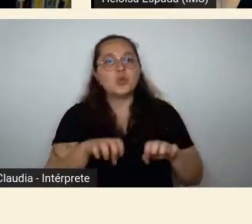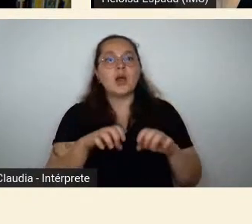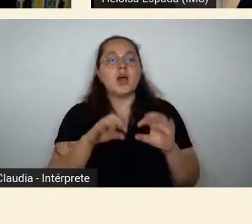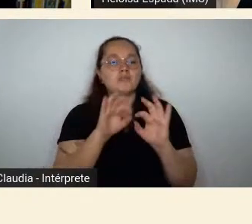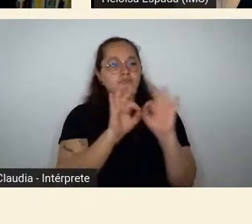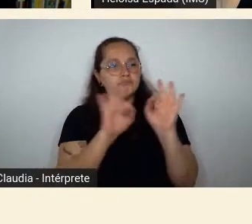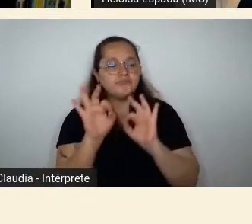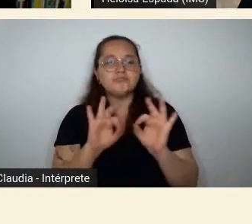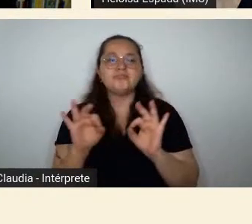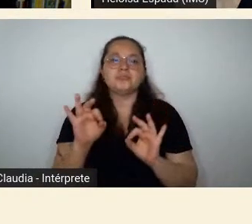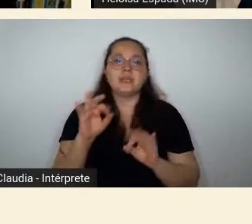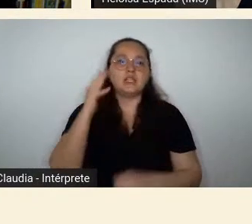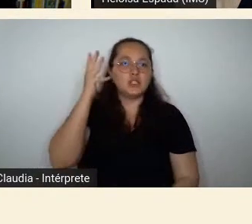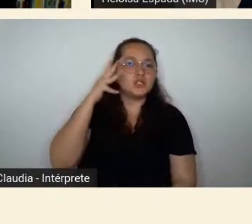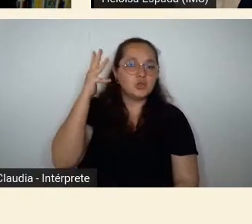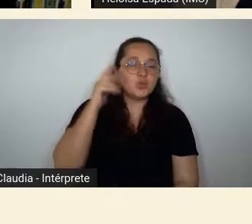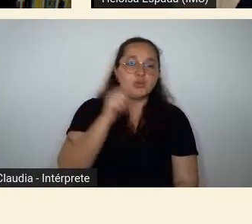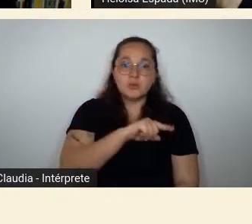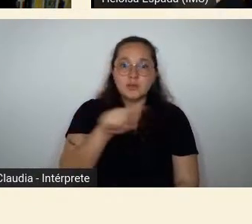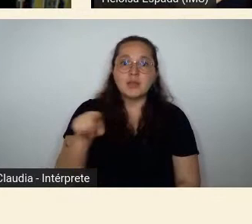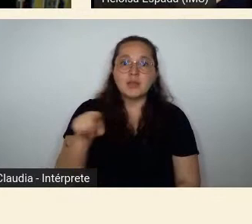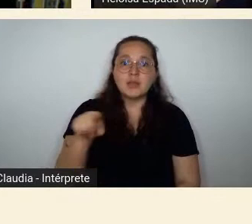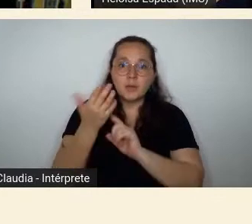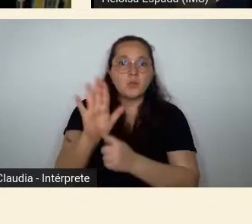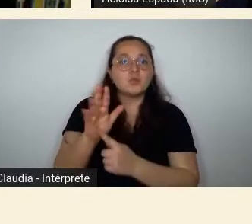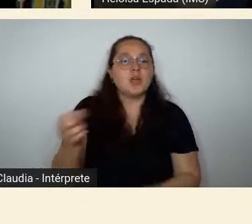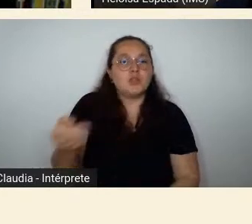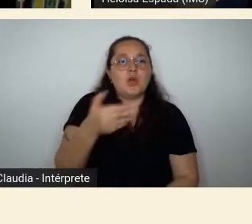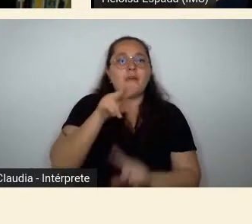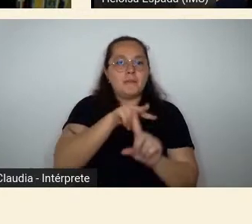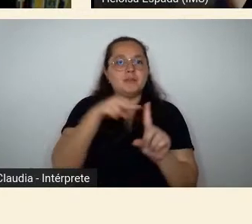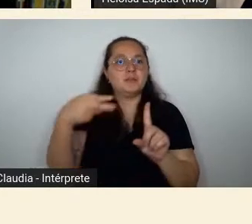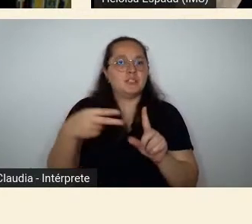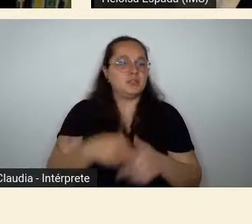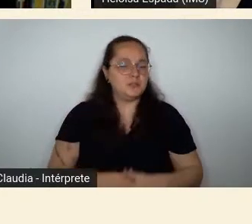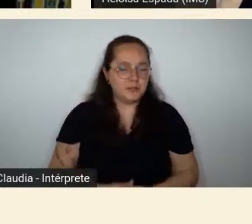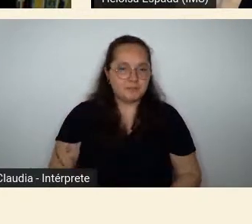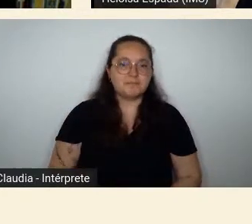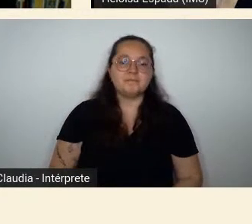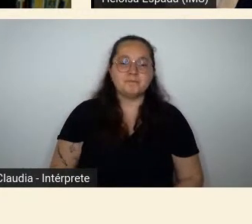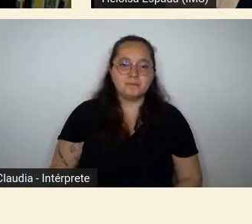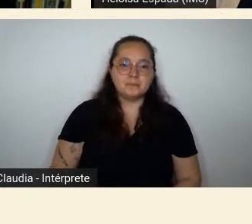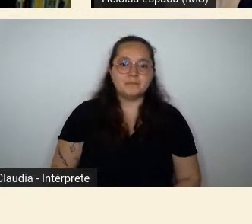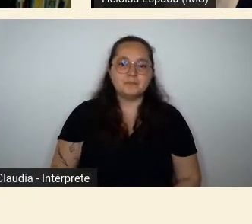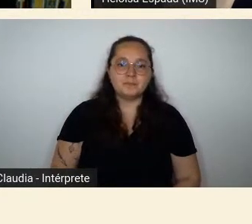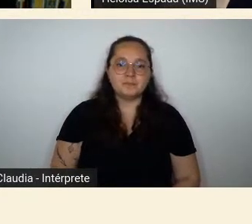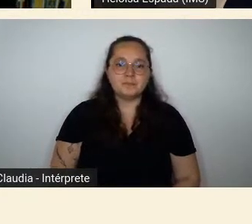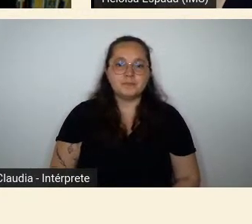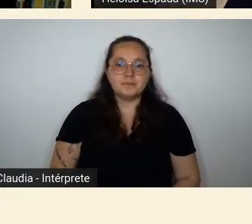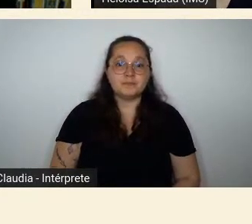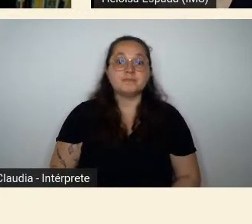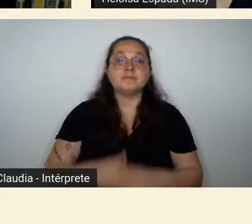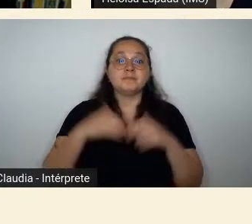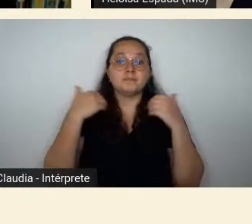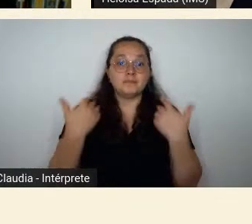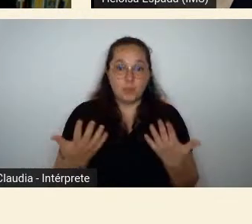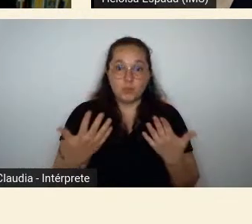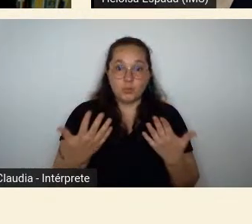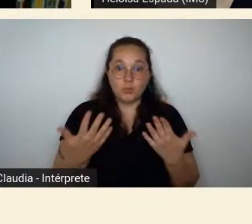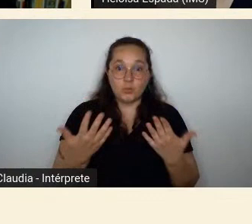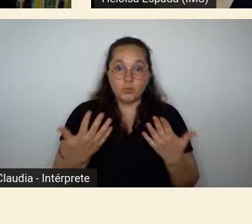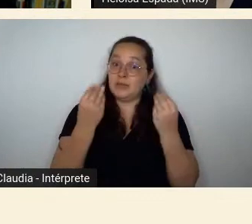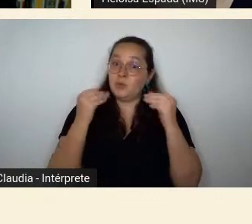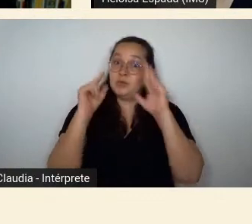discurso dessa nova perspectiva racial no modernismo brasileiro gente tem bastante